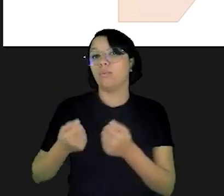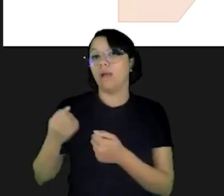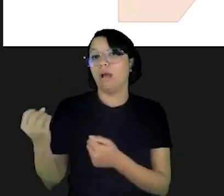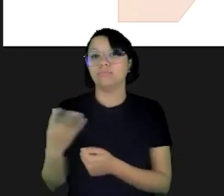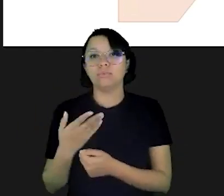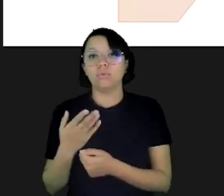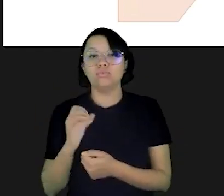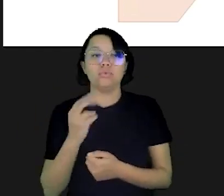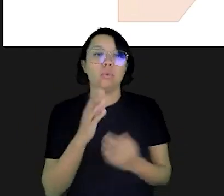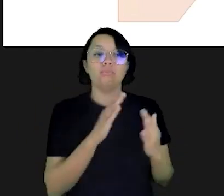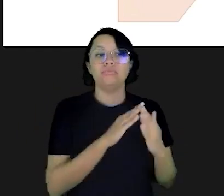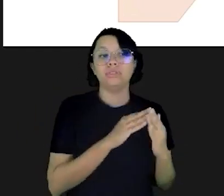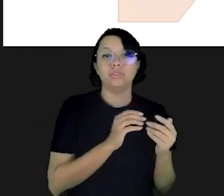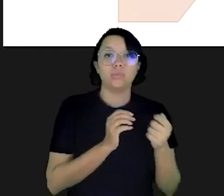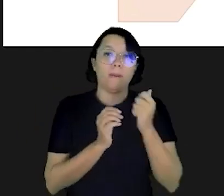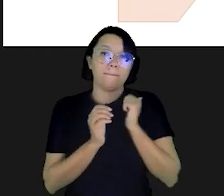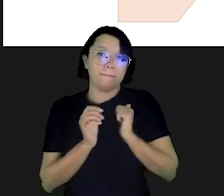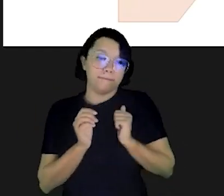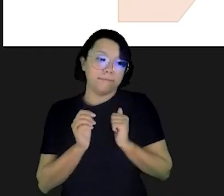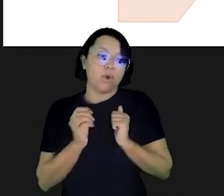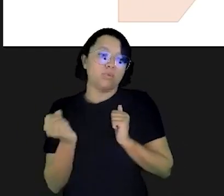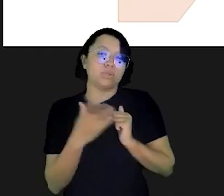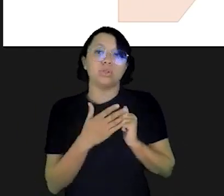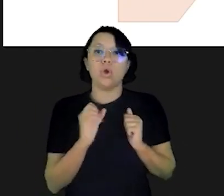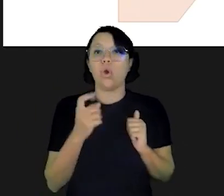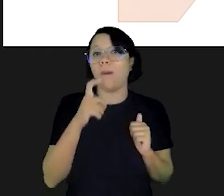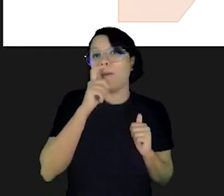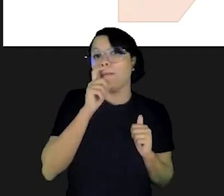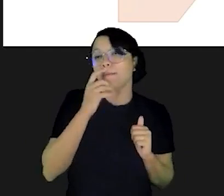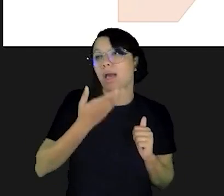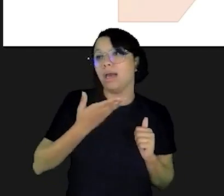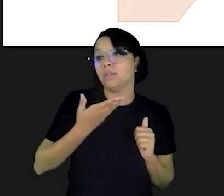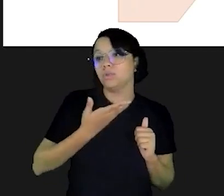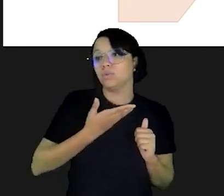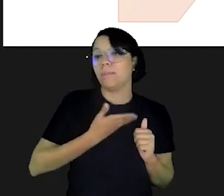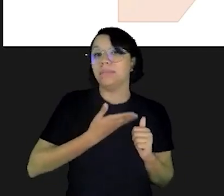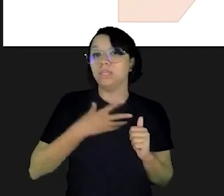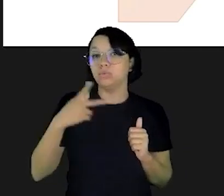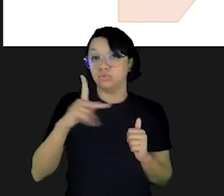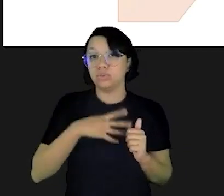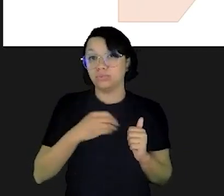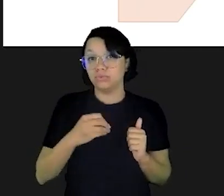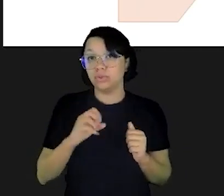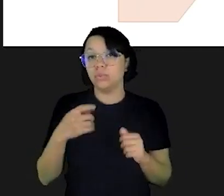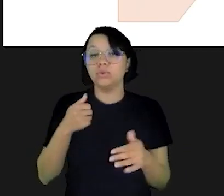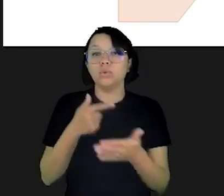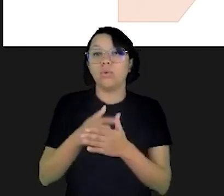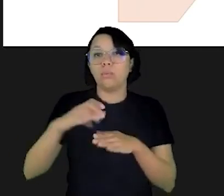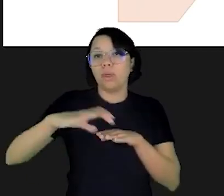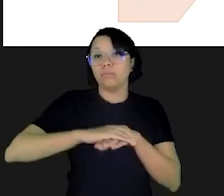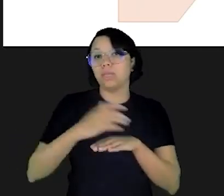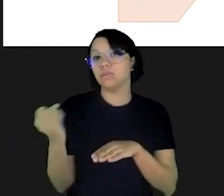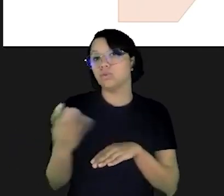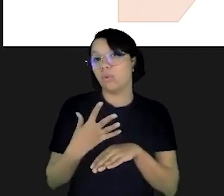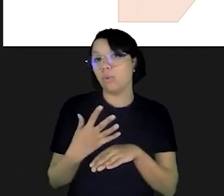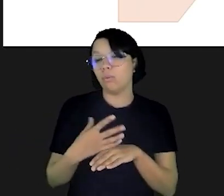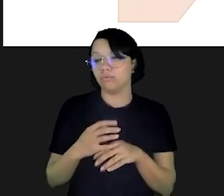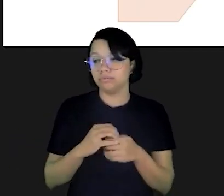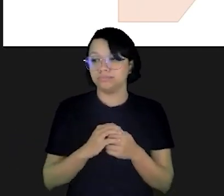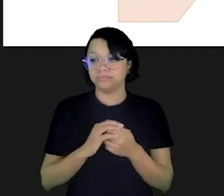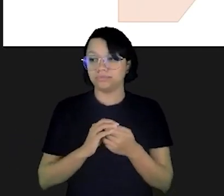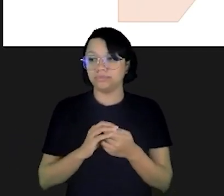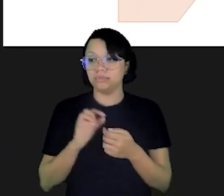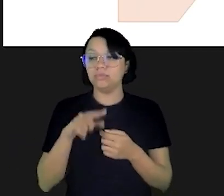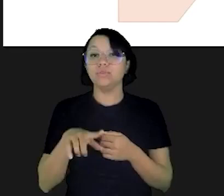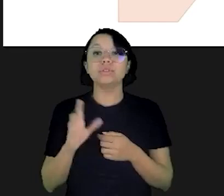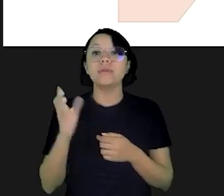também para o seu vizinho quando compra um carro novo para a sua vizinha quando compra uma bolsa nova para o pai do coleguinha do seu filho quando compra um